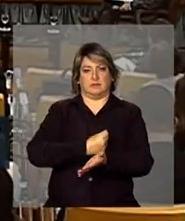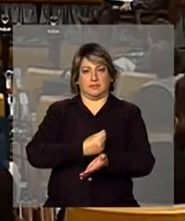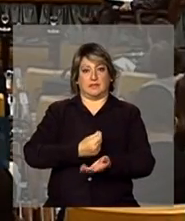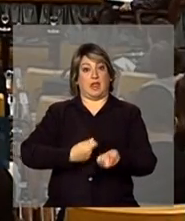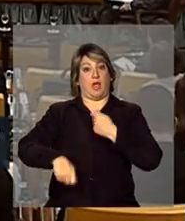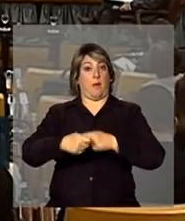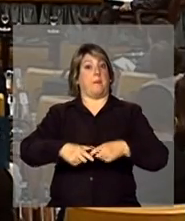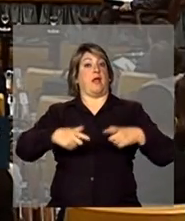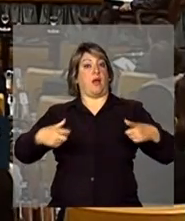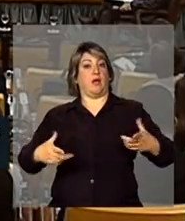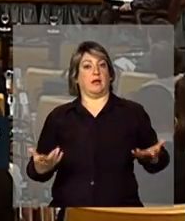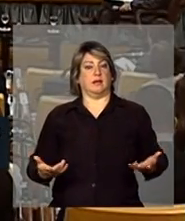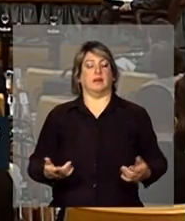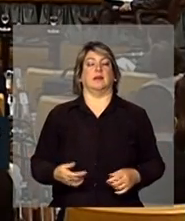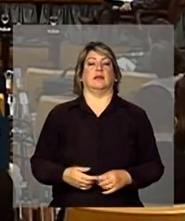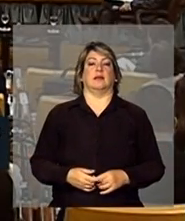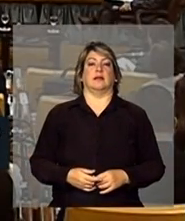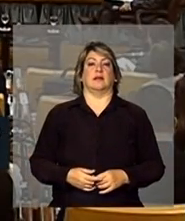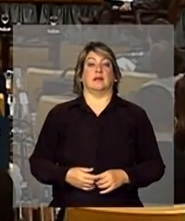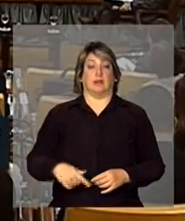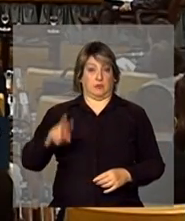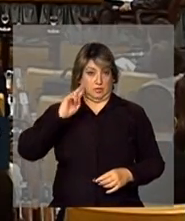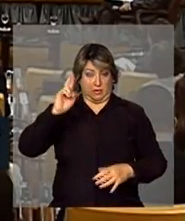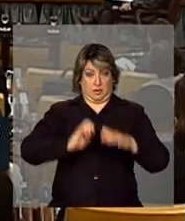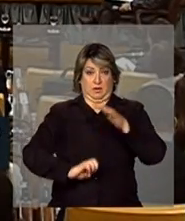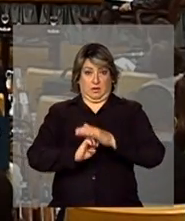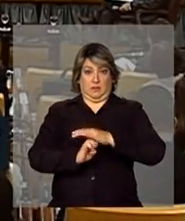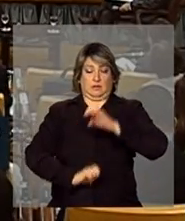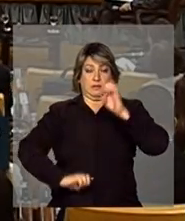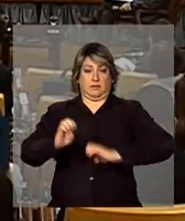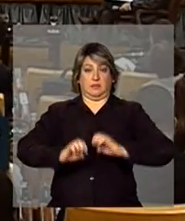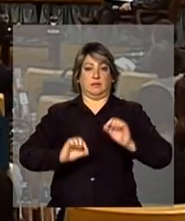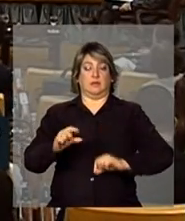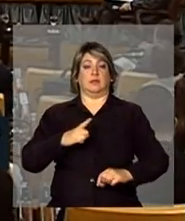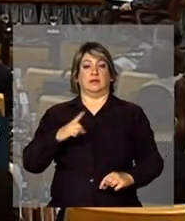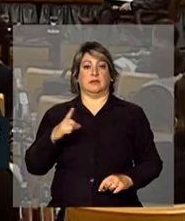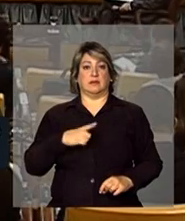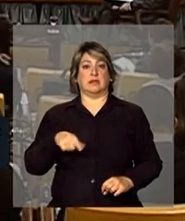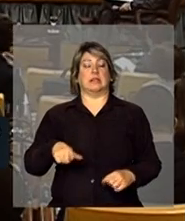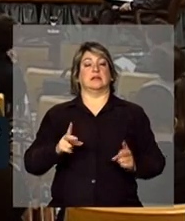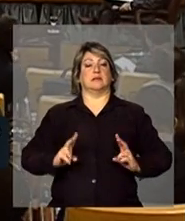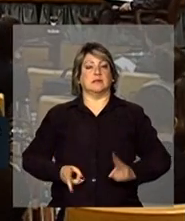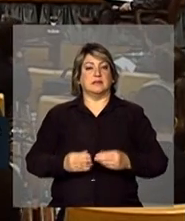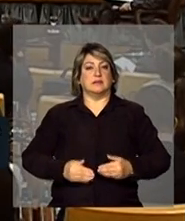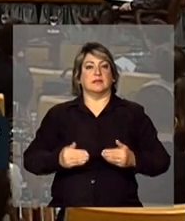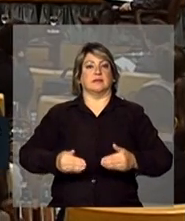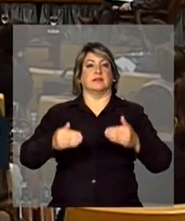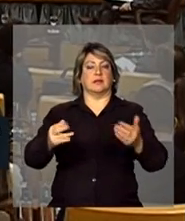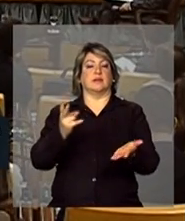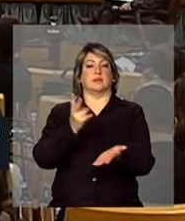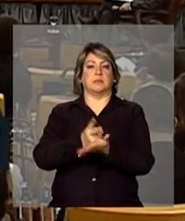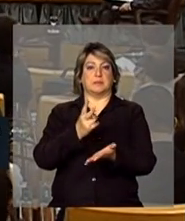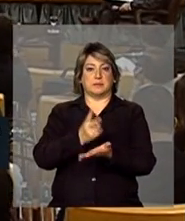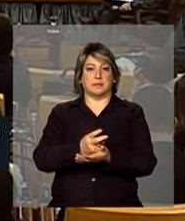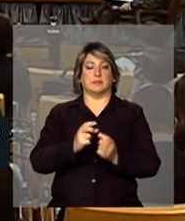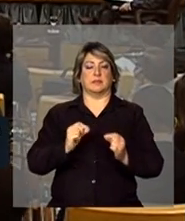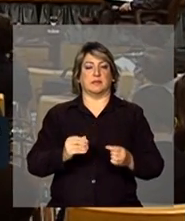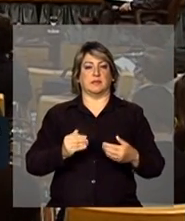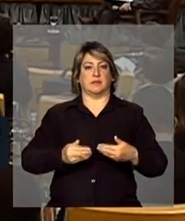maiores. Então, o empreendedorismo de subsistência, ele segue a mesma marcha desses outros